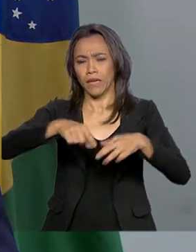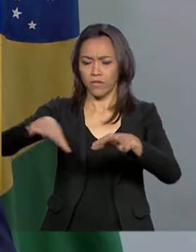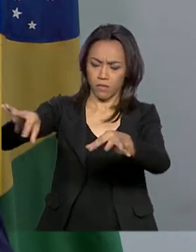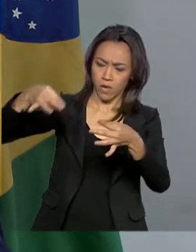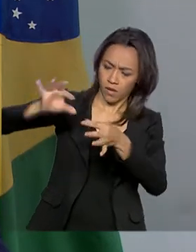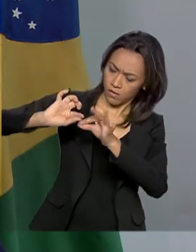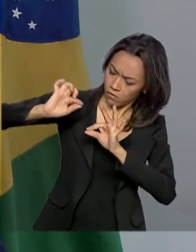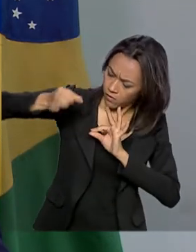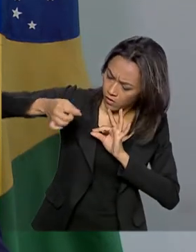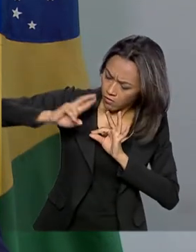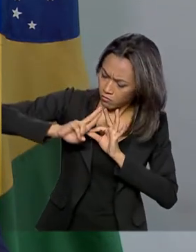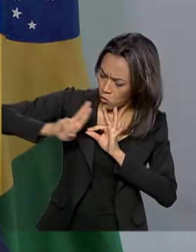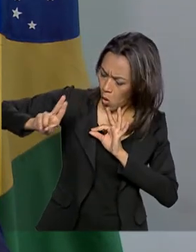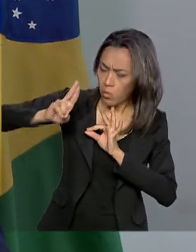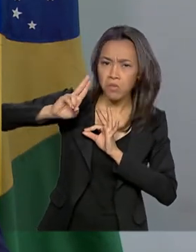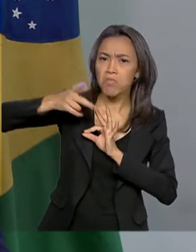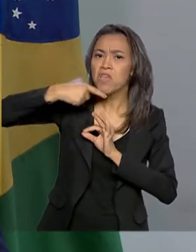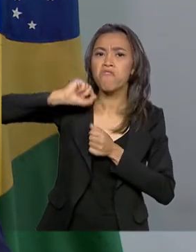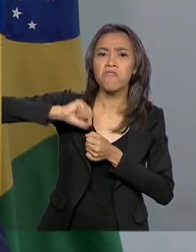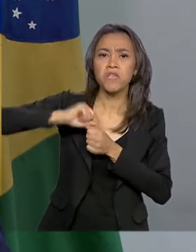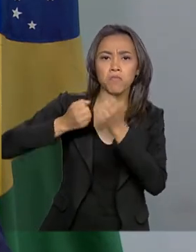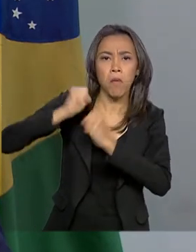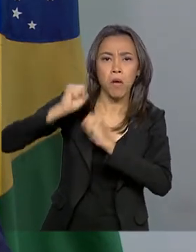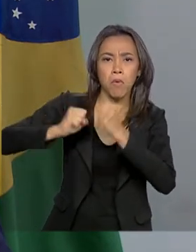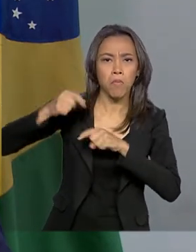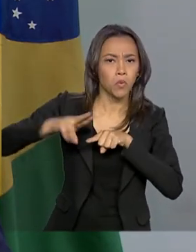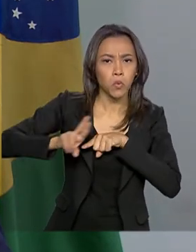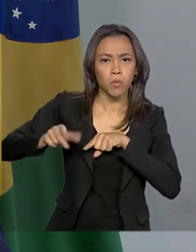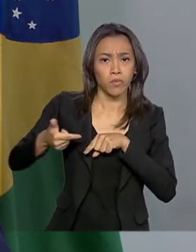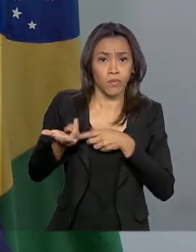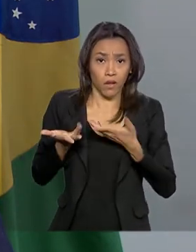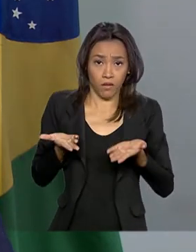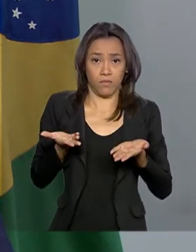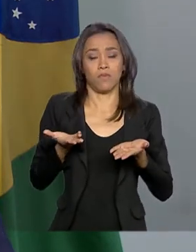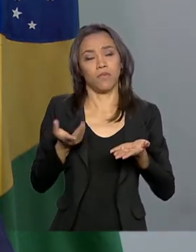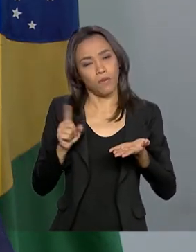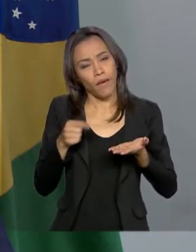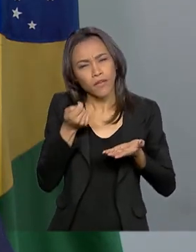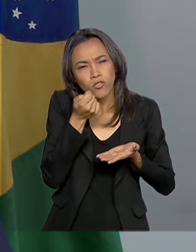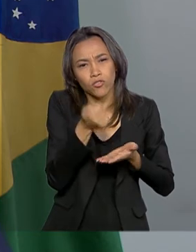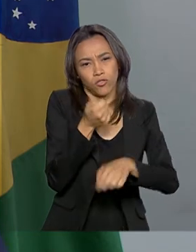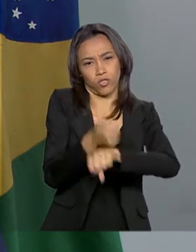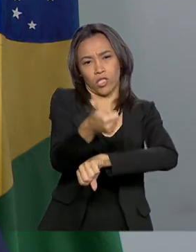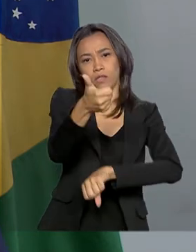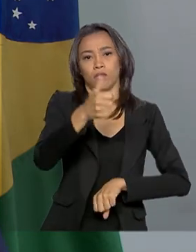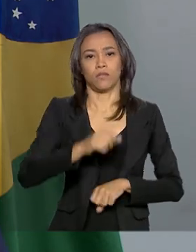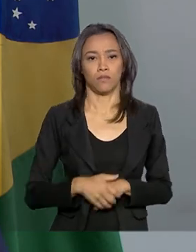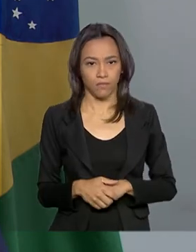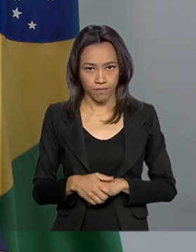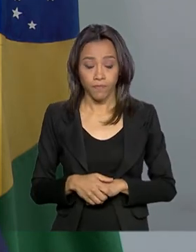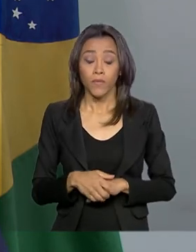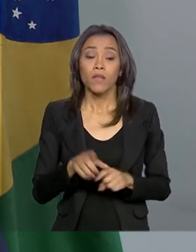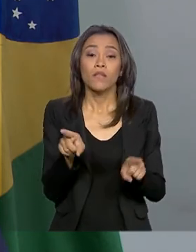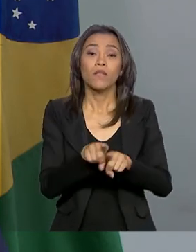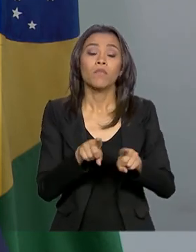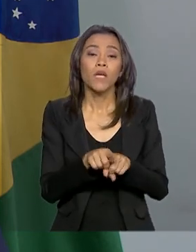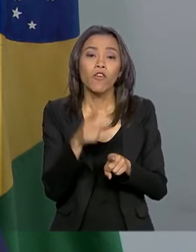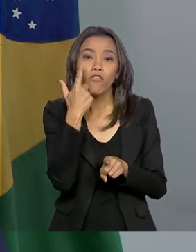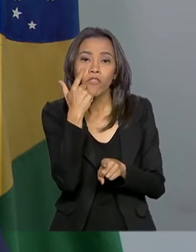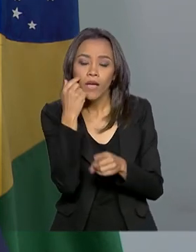e não tem nem o nome do fabricante, não tem nem CNPJ. Percebe? Então, são dicas. Quer dizer, olhar também, tentar olhar a qualidade. Obrigada.